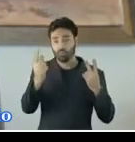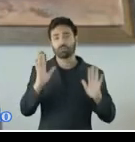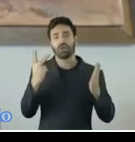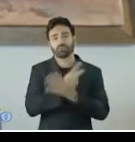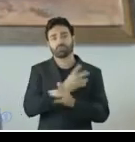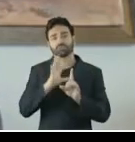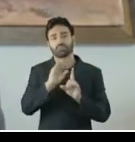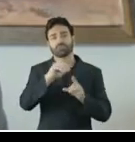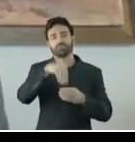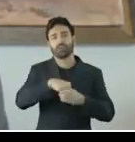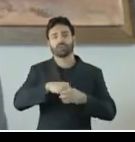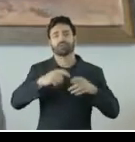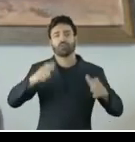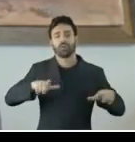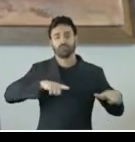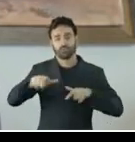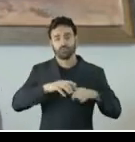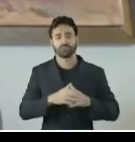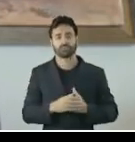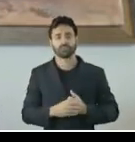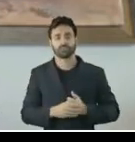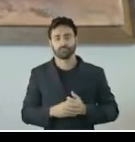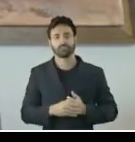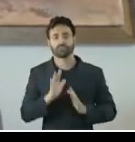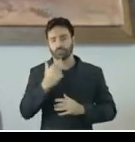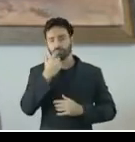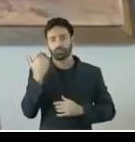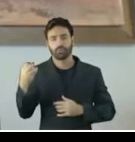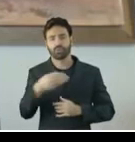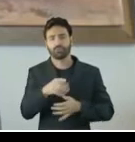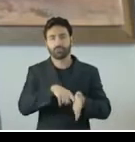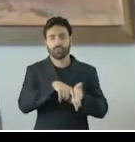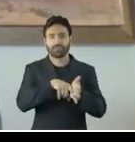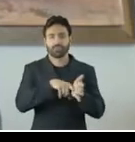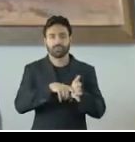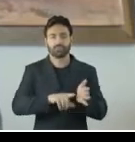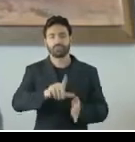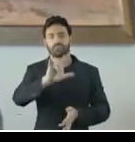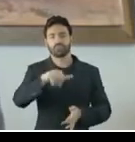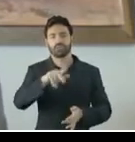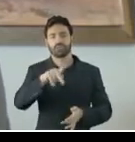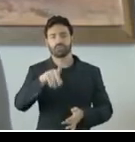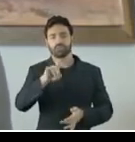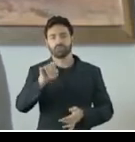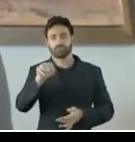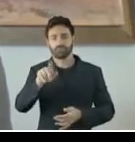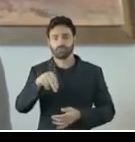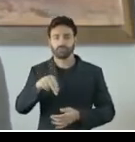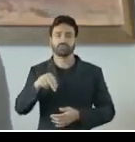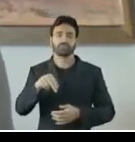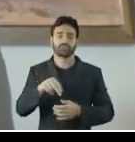assédio sexual no ambiente de trabalho, baseado em recente pesquisa realizada pelo LinkedIn e pela consultoria Thinkiva.